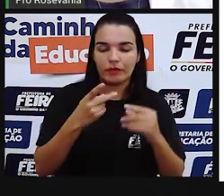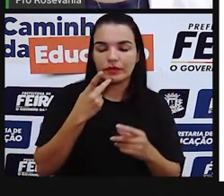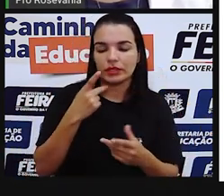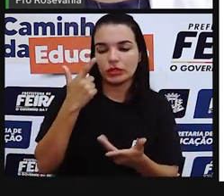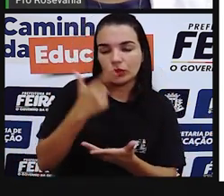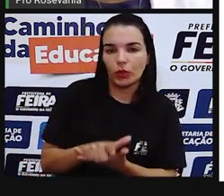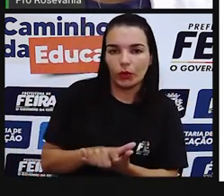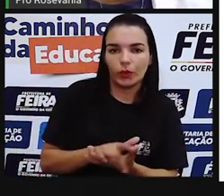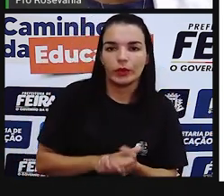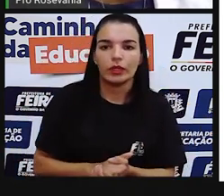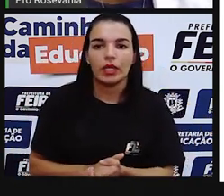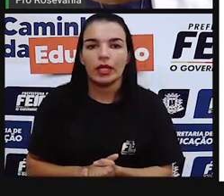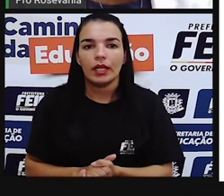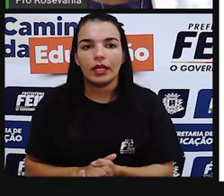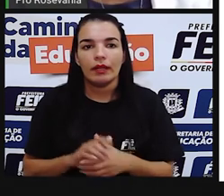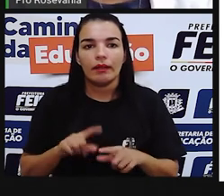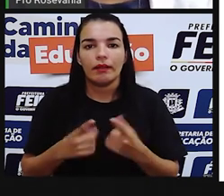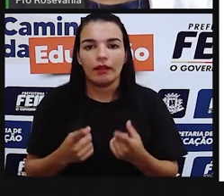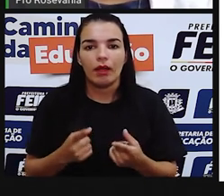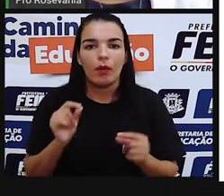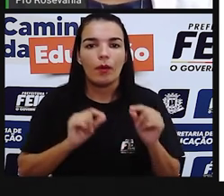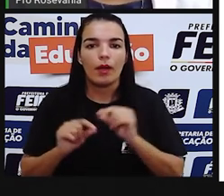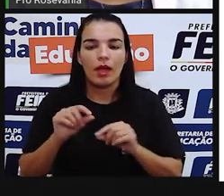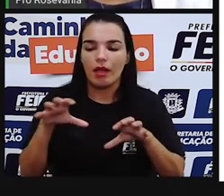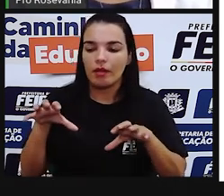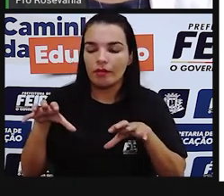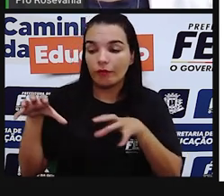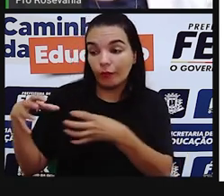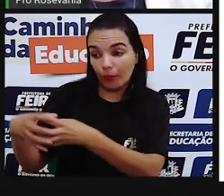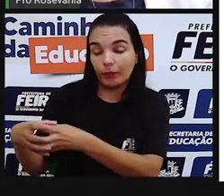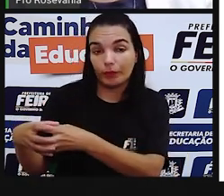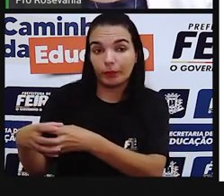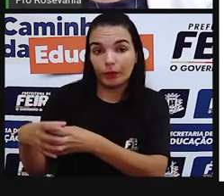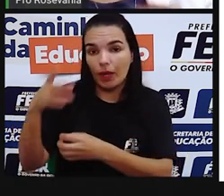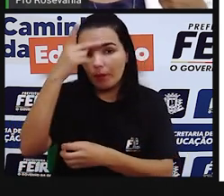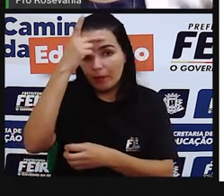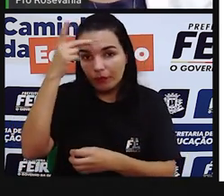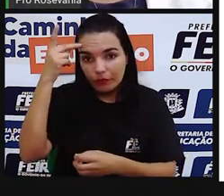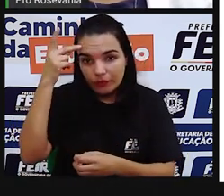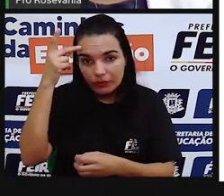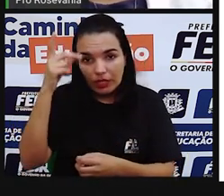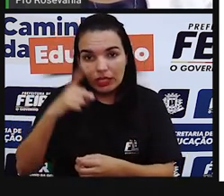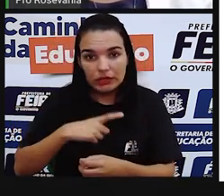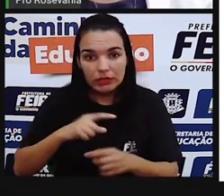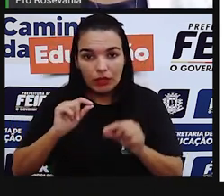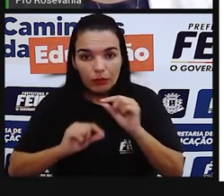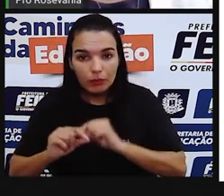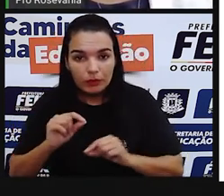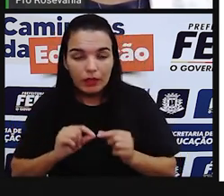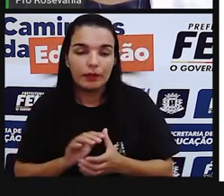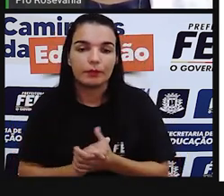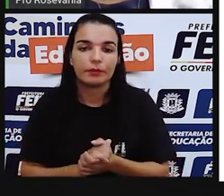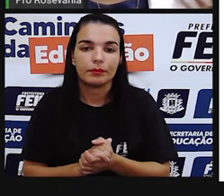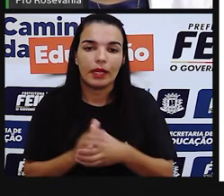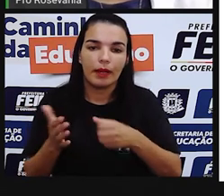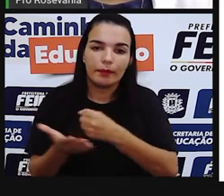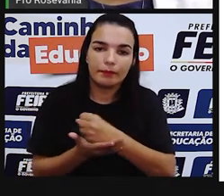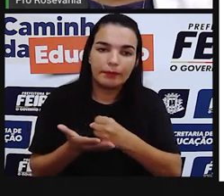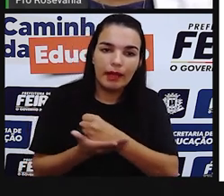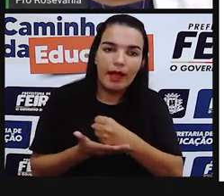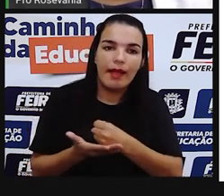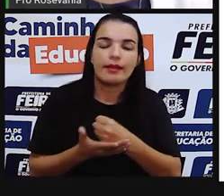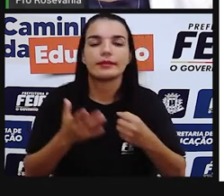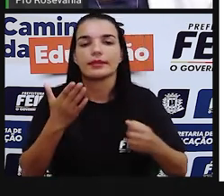a gente decidiu que a formação do brasileiro inicialmente se deu a partir daqueles três povos que eram